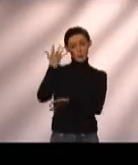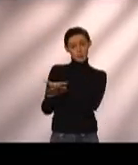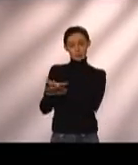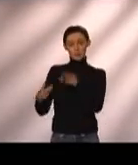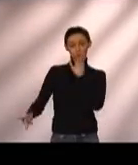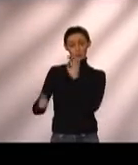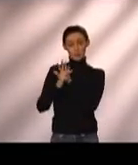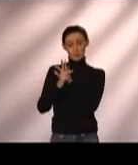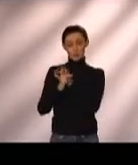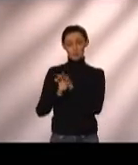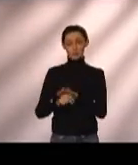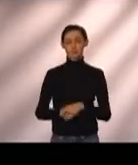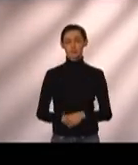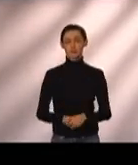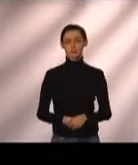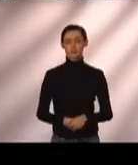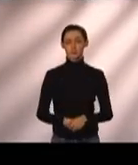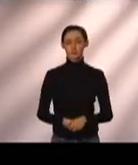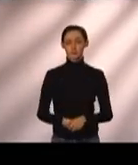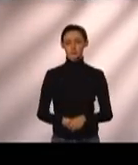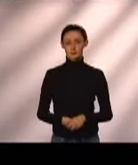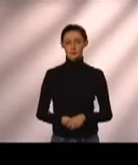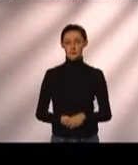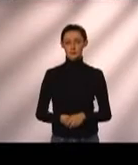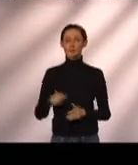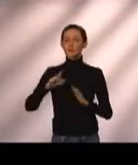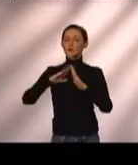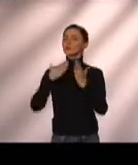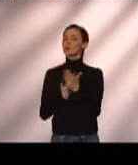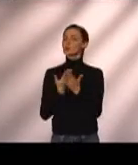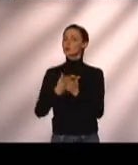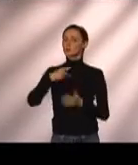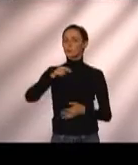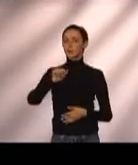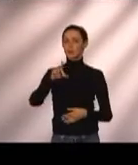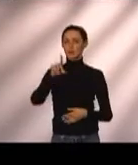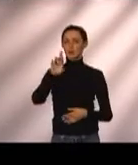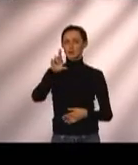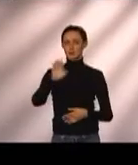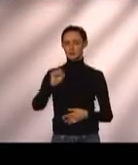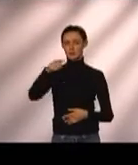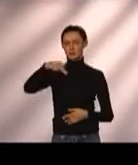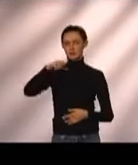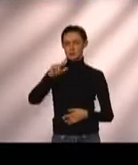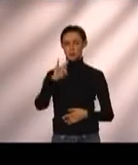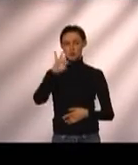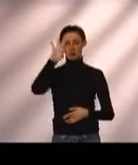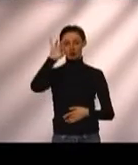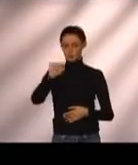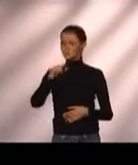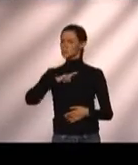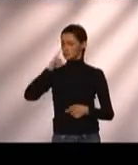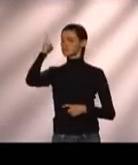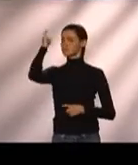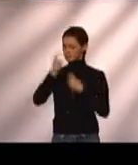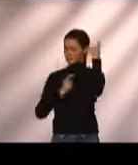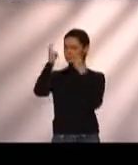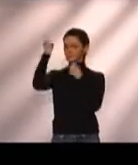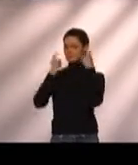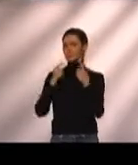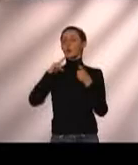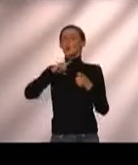o professor daquela disciplina. O Colégio Padre Anchieta, ele vê com muita preocupação essa questão de